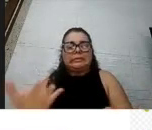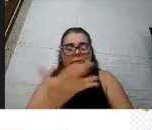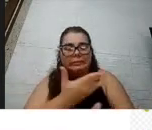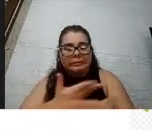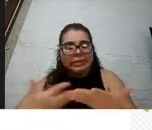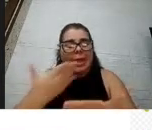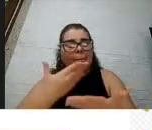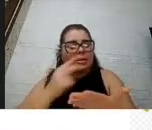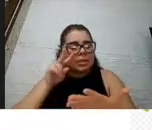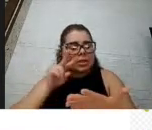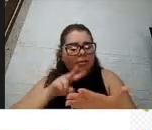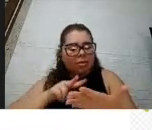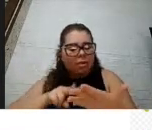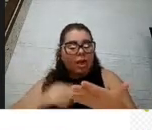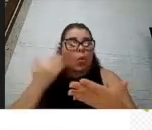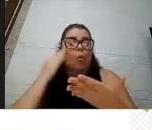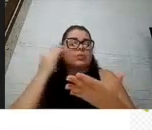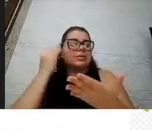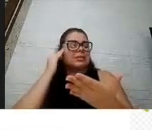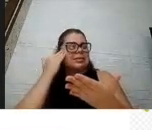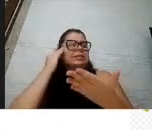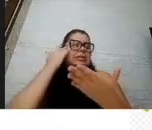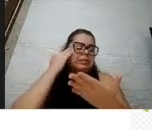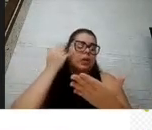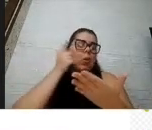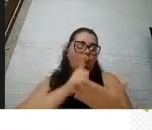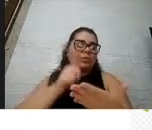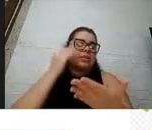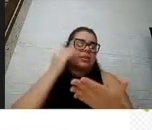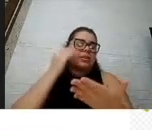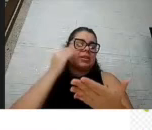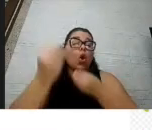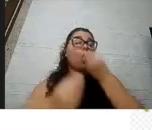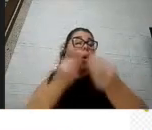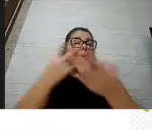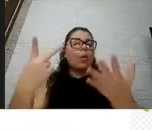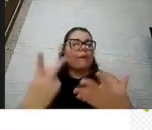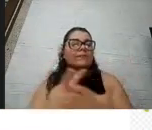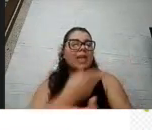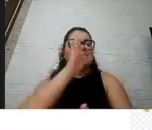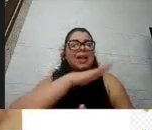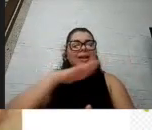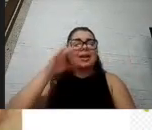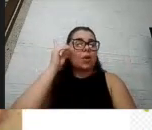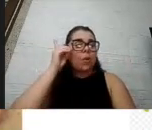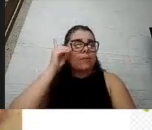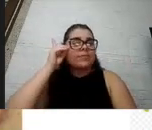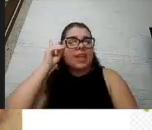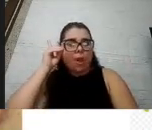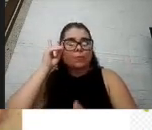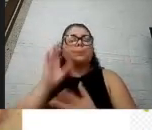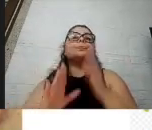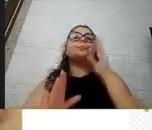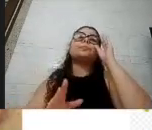gente entender um pouquinho mais da COVID-19 nas crianças com síndrome de Down especificamente tá então